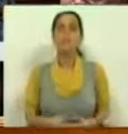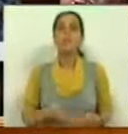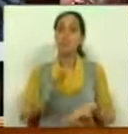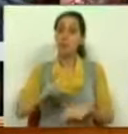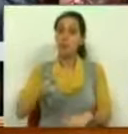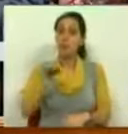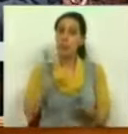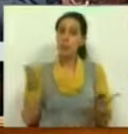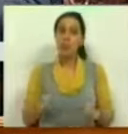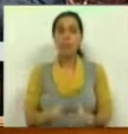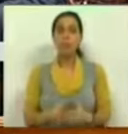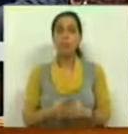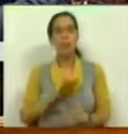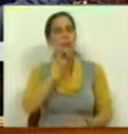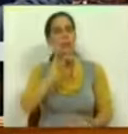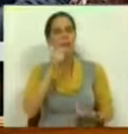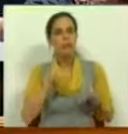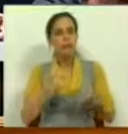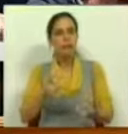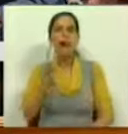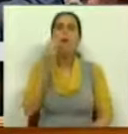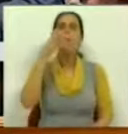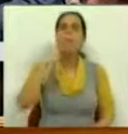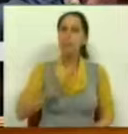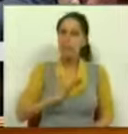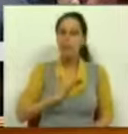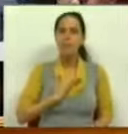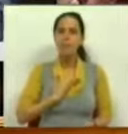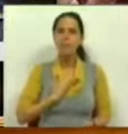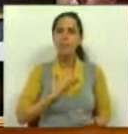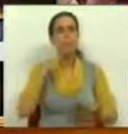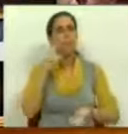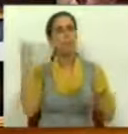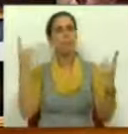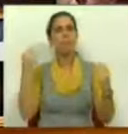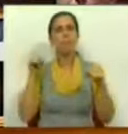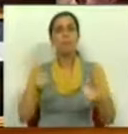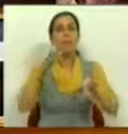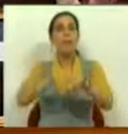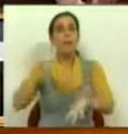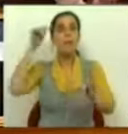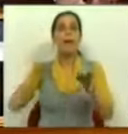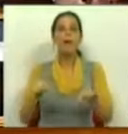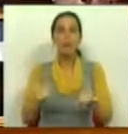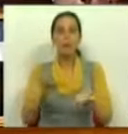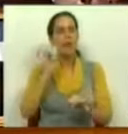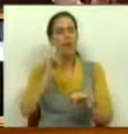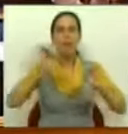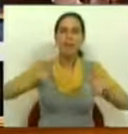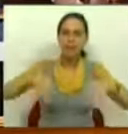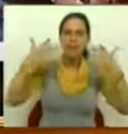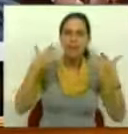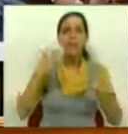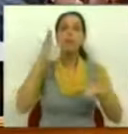E é por isso que, sucessivamente, o Partido Social Democrata tem trazido ao Parlamento as suas